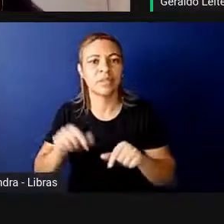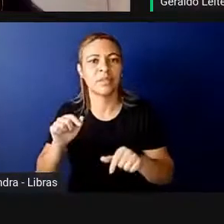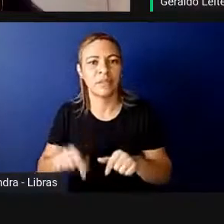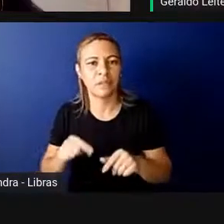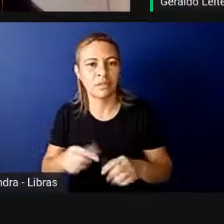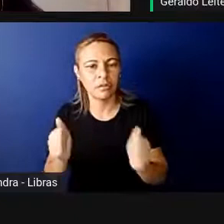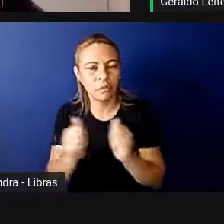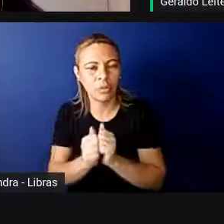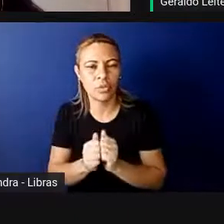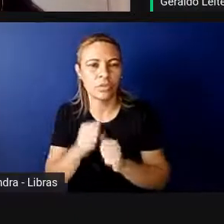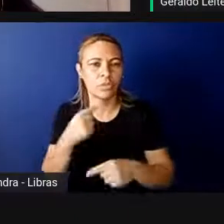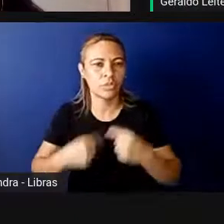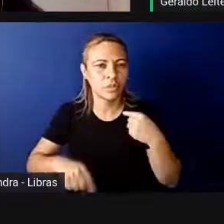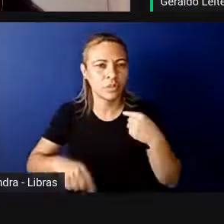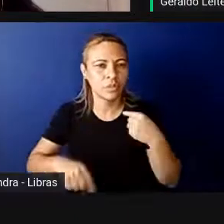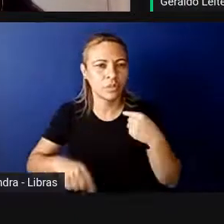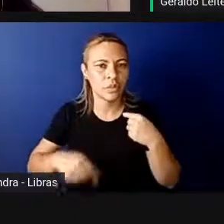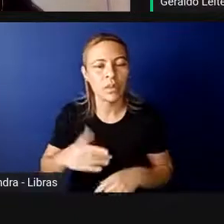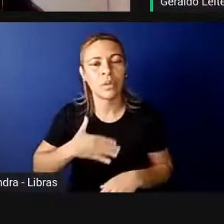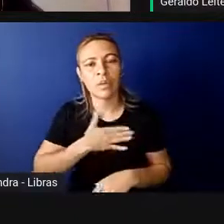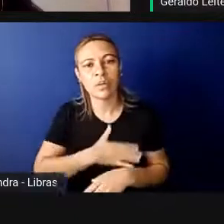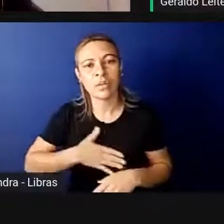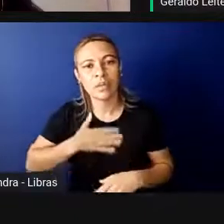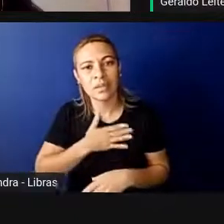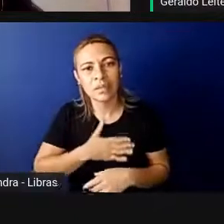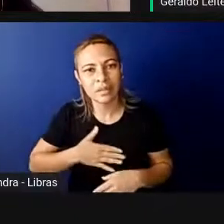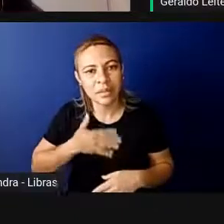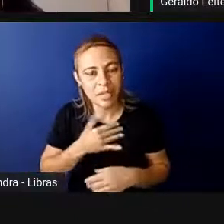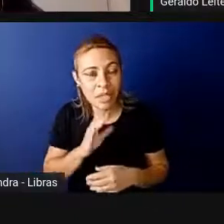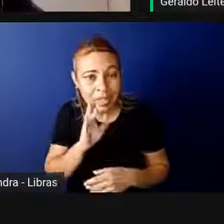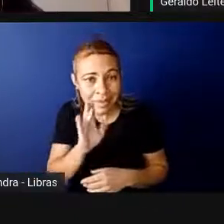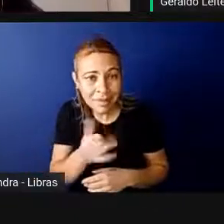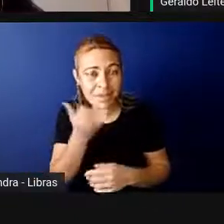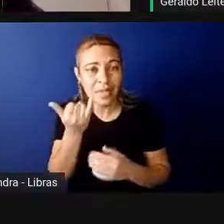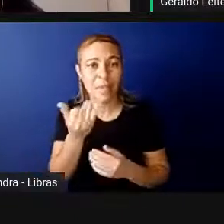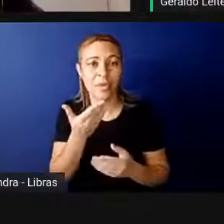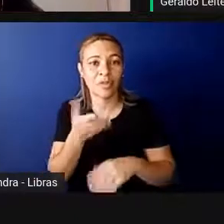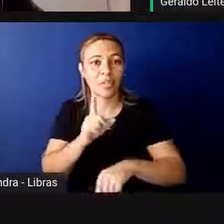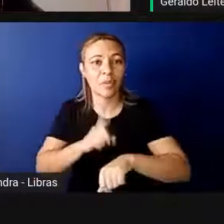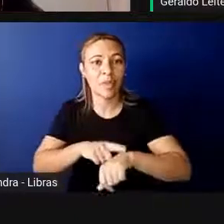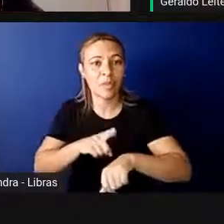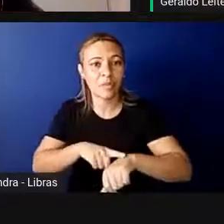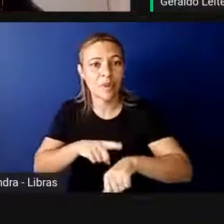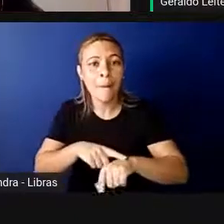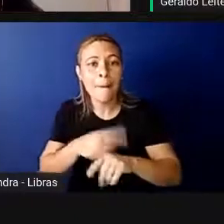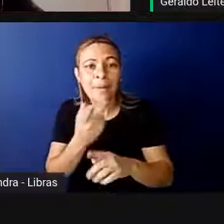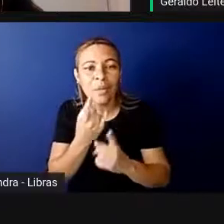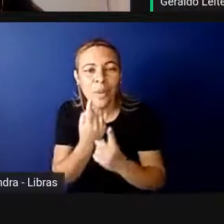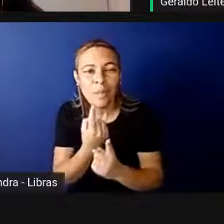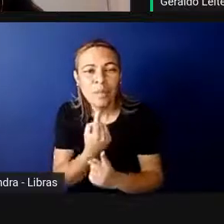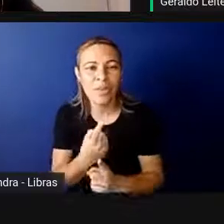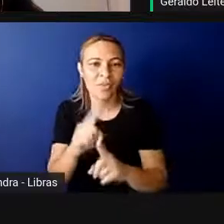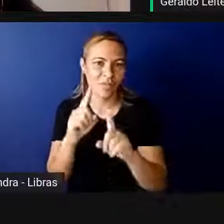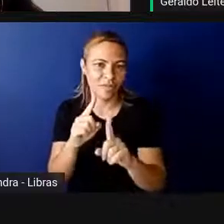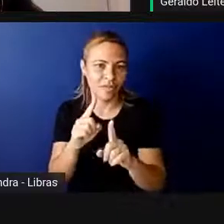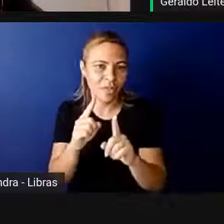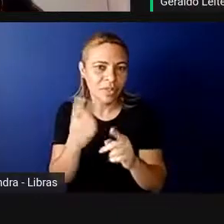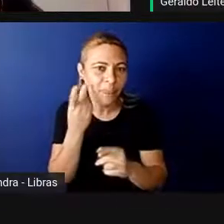vocês e gostaria de, inclusive, aproveitar esse momento para fazer uma provocação para quem